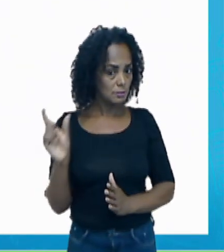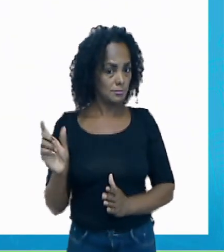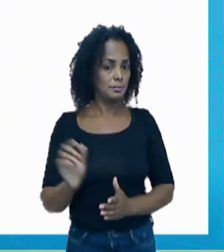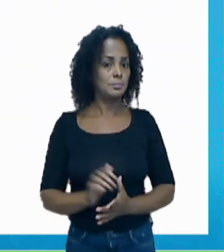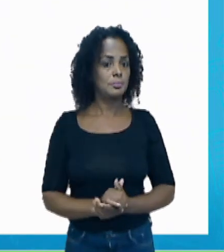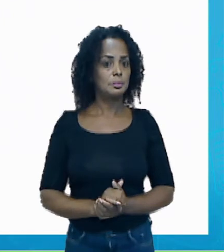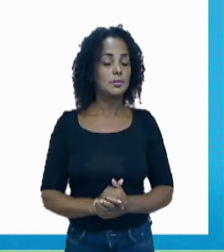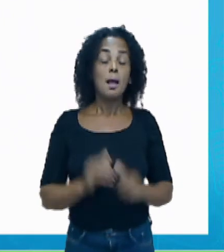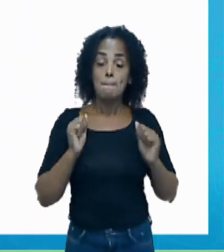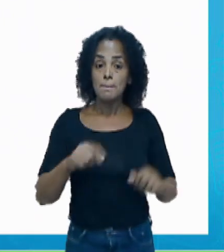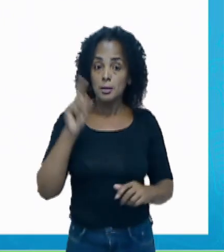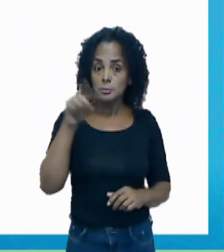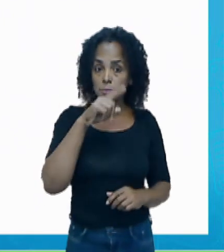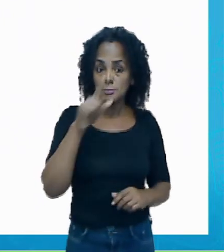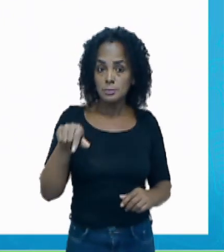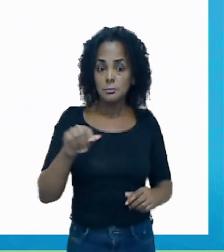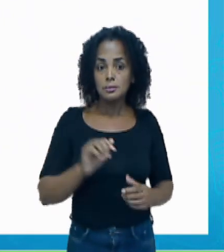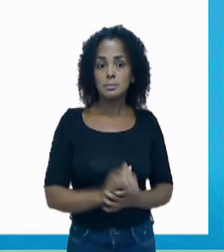Posso marcar?